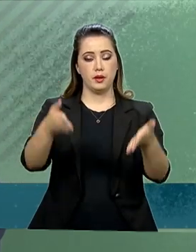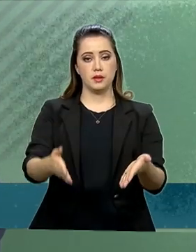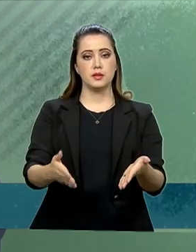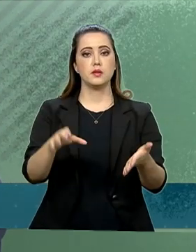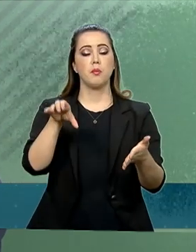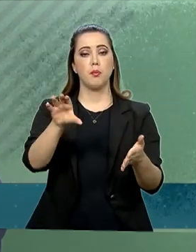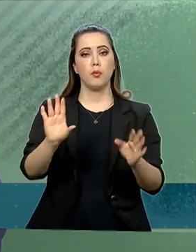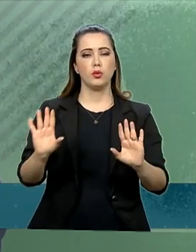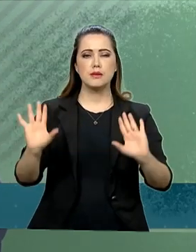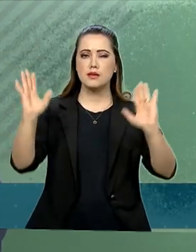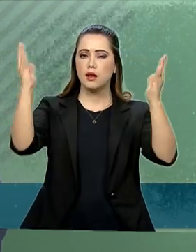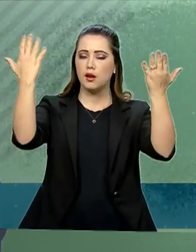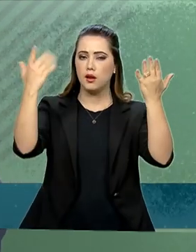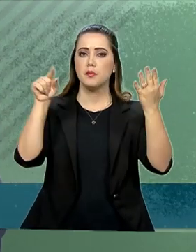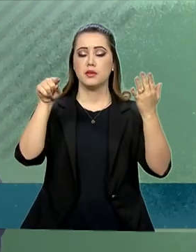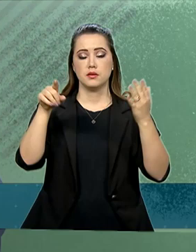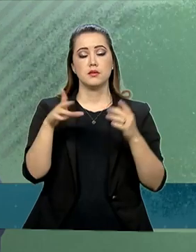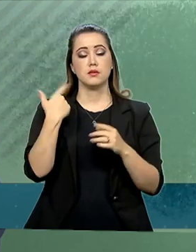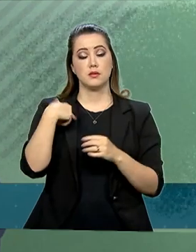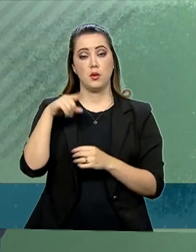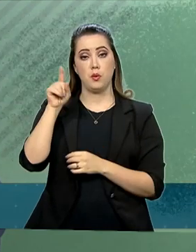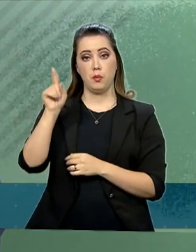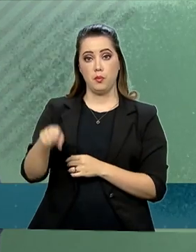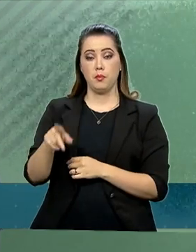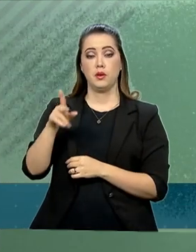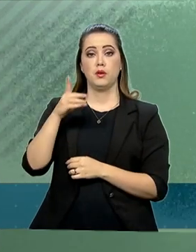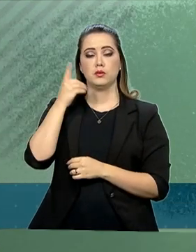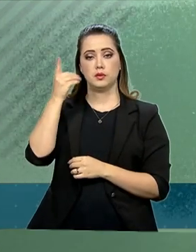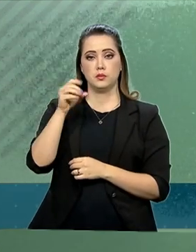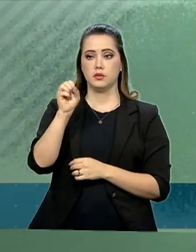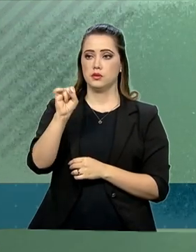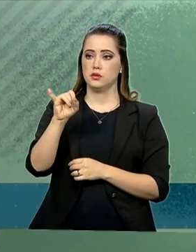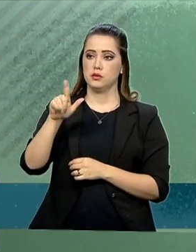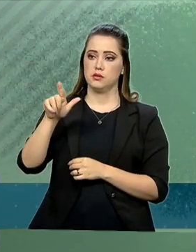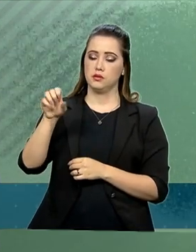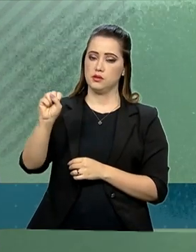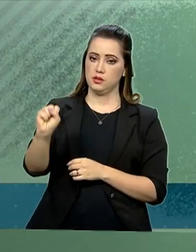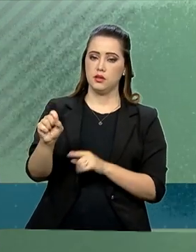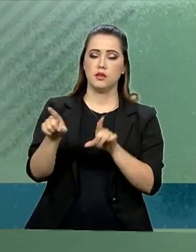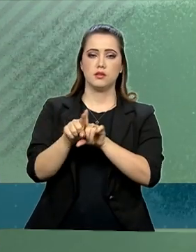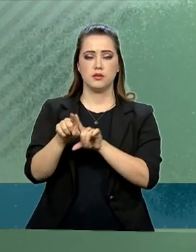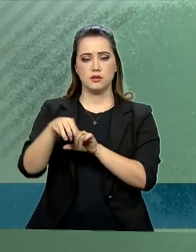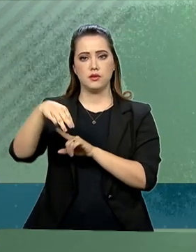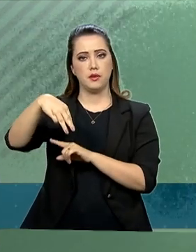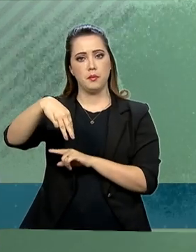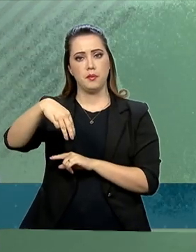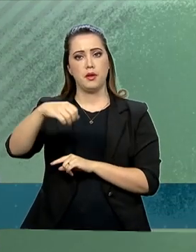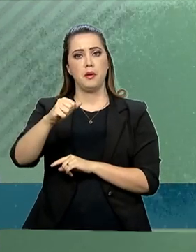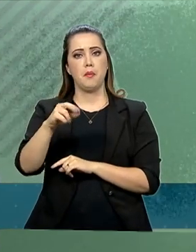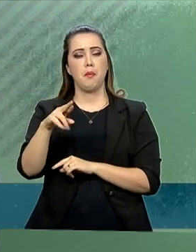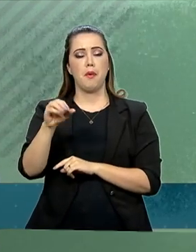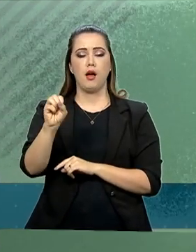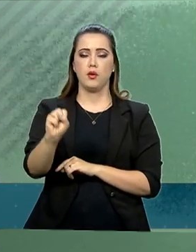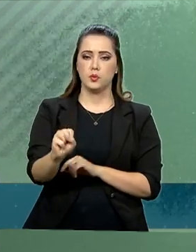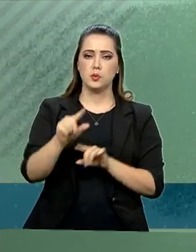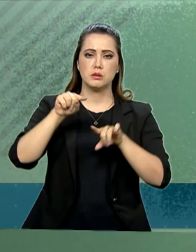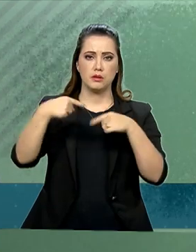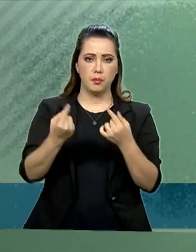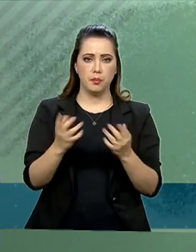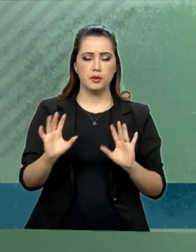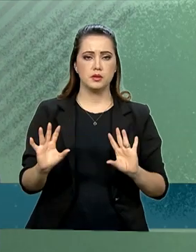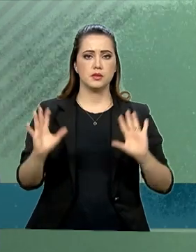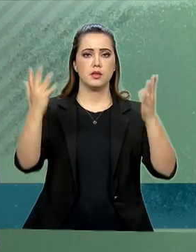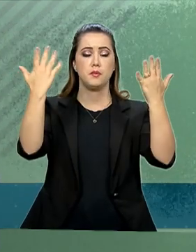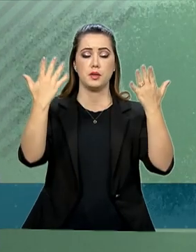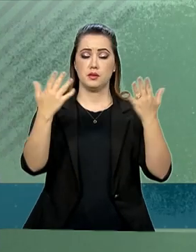Silas Câmara e Marcos Pereira. Em seguida, participou da sessão solene em homenagem